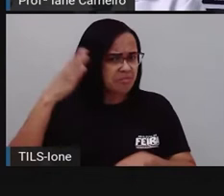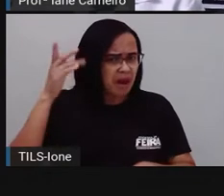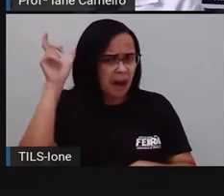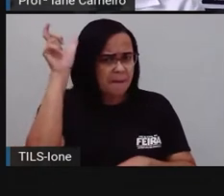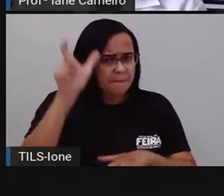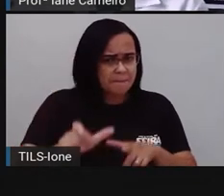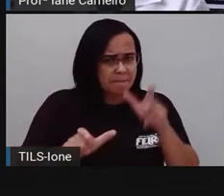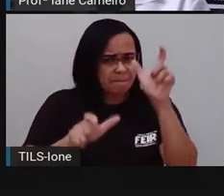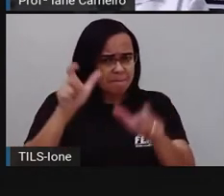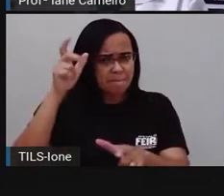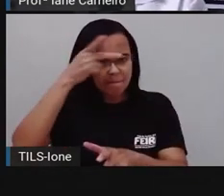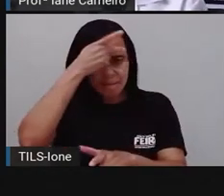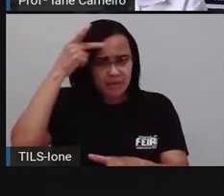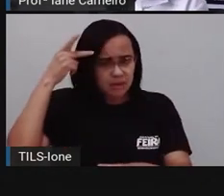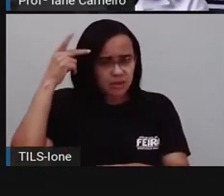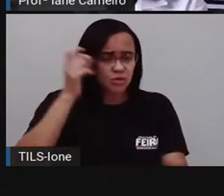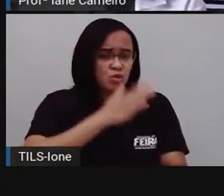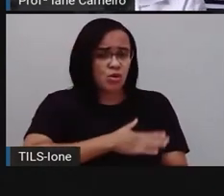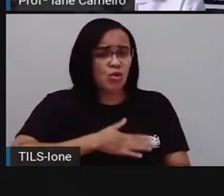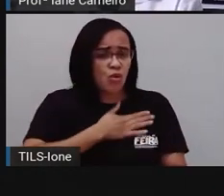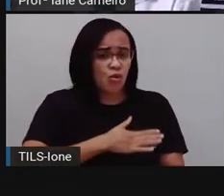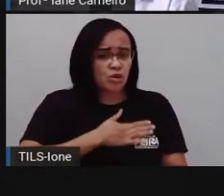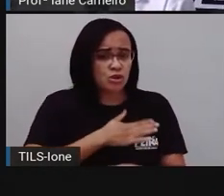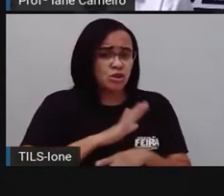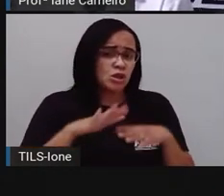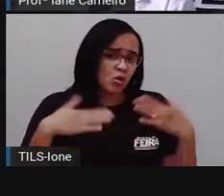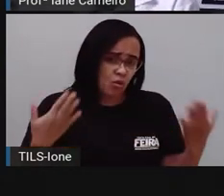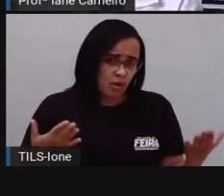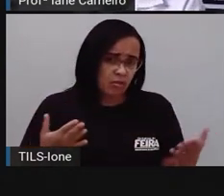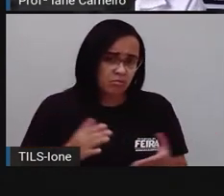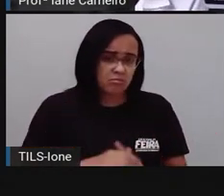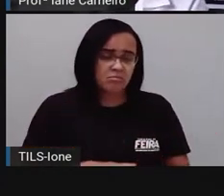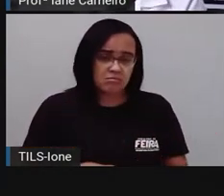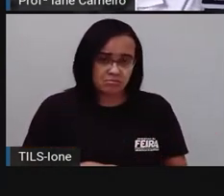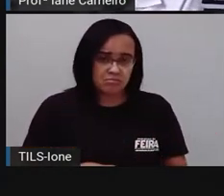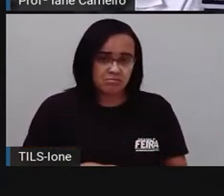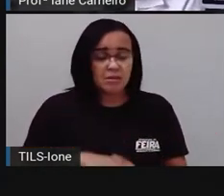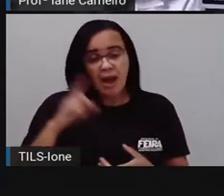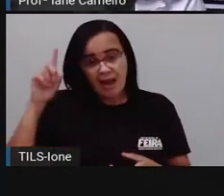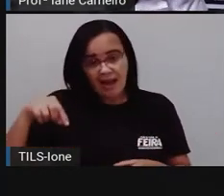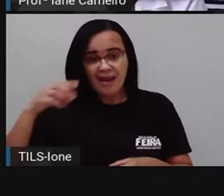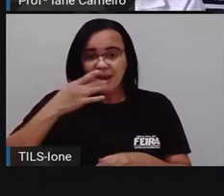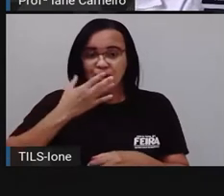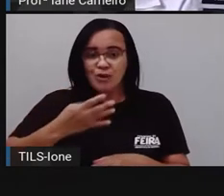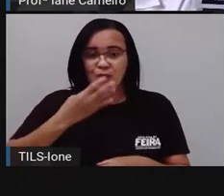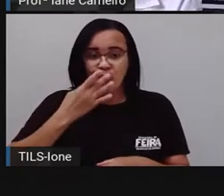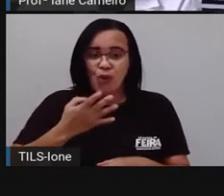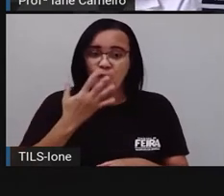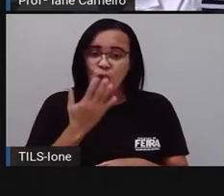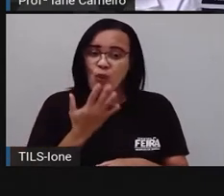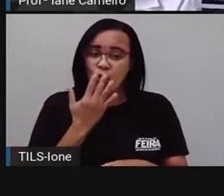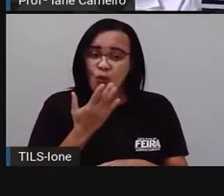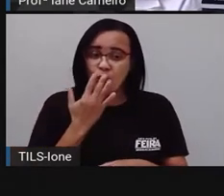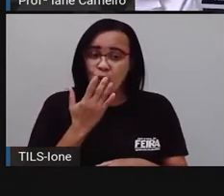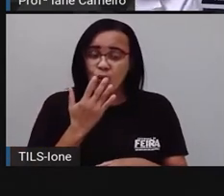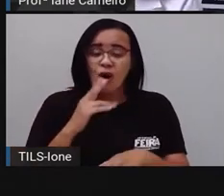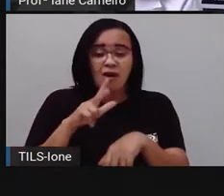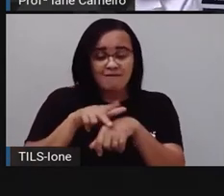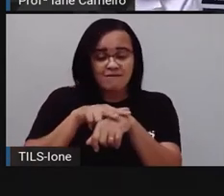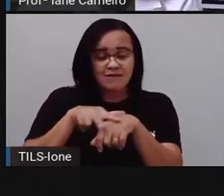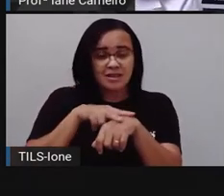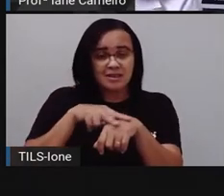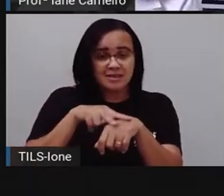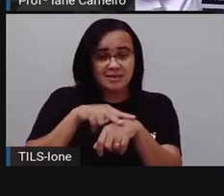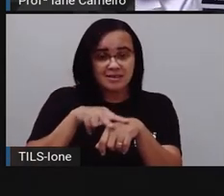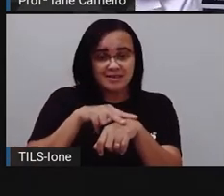verde, né? que tem maior número de pessoas. Pode ser que não tenha ninguém que goste de alguma cor, né? E aí, no seu